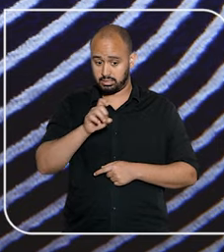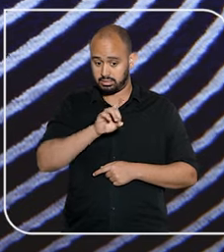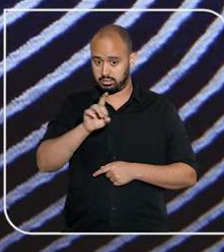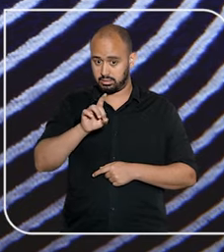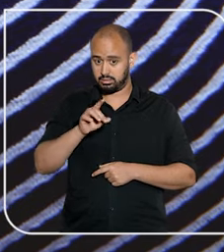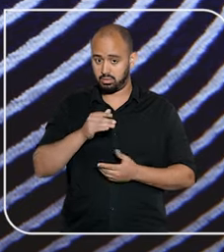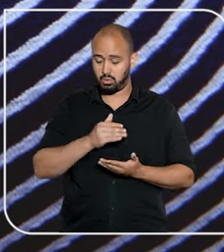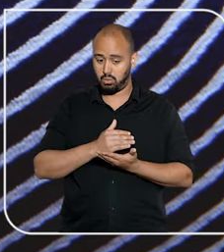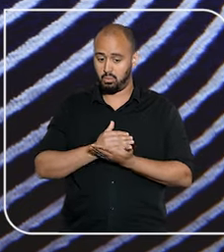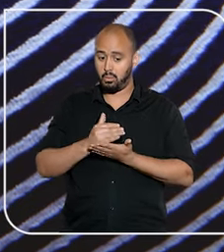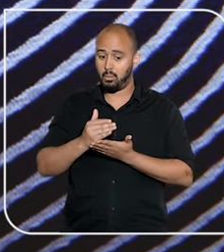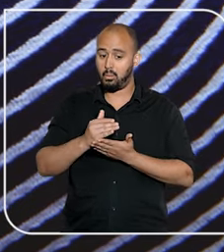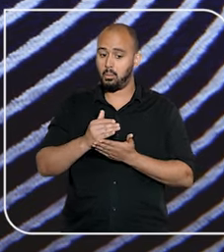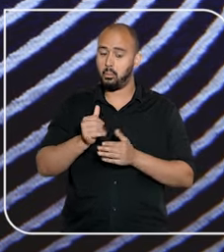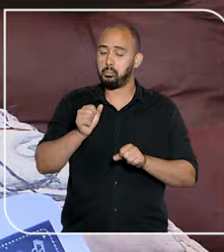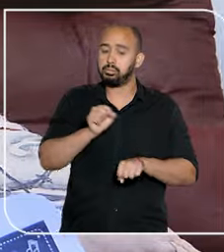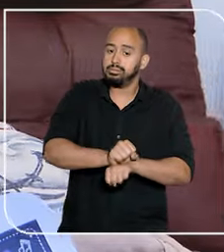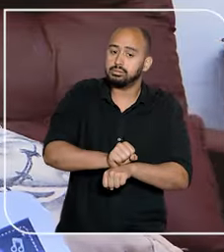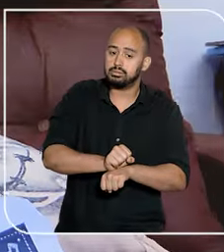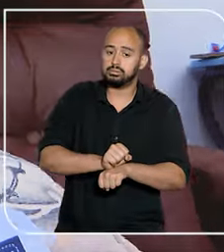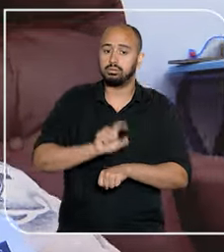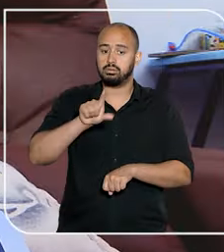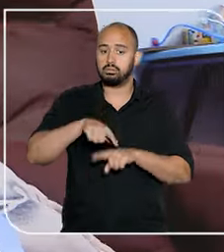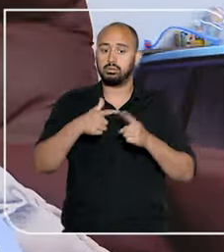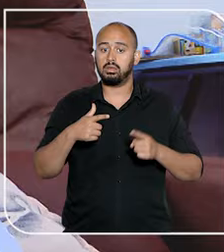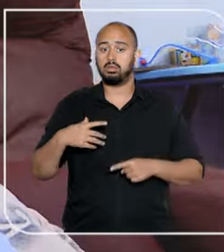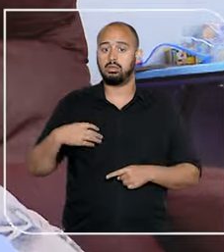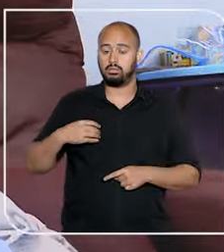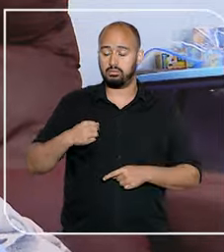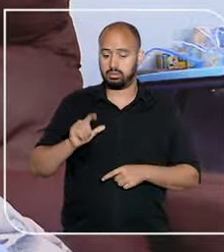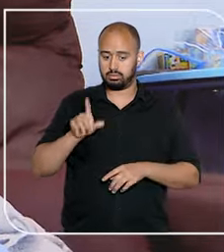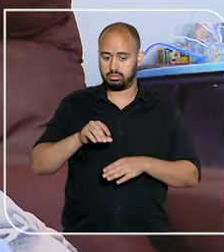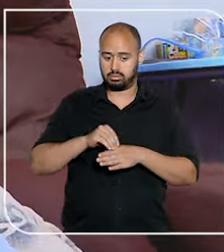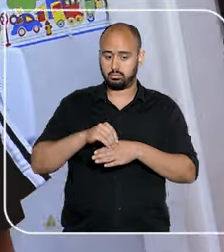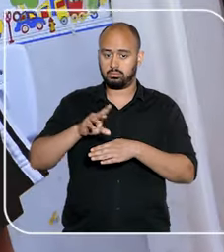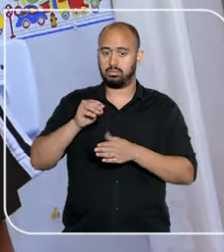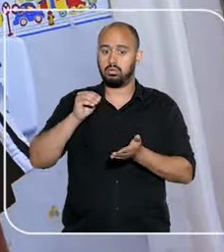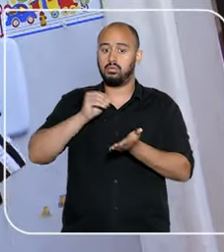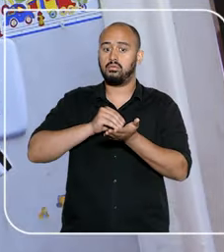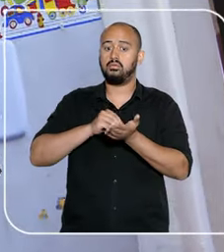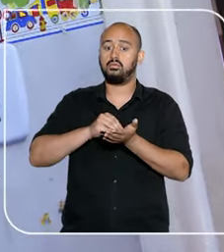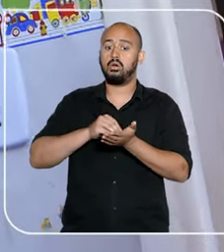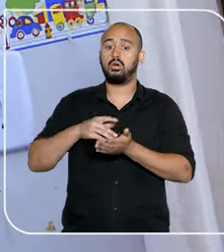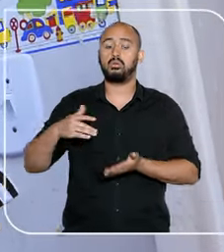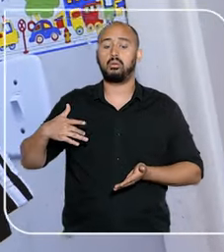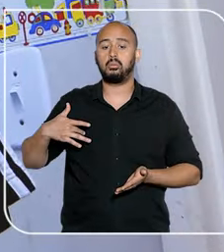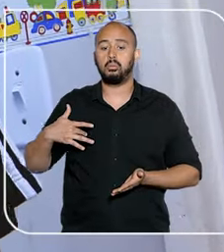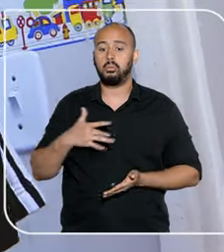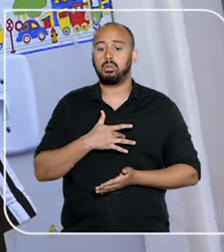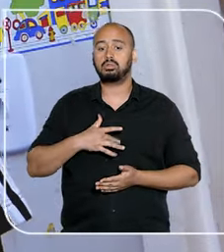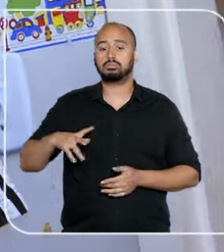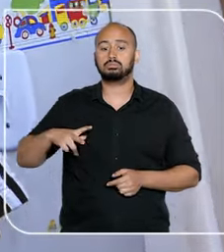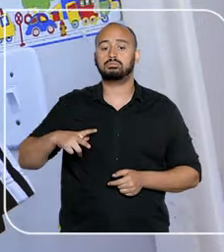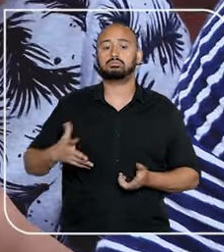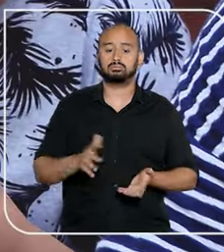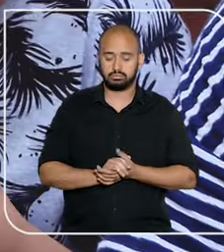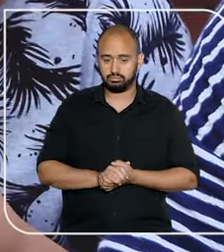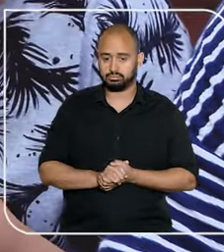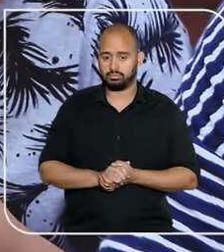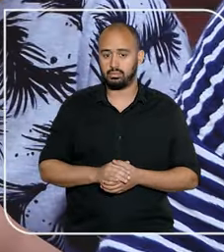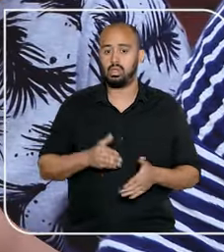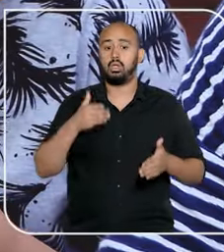o aplicativo passou a ficar inativo e os filhos receberam alta dos médicos pela falta de cobertura do plano de saúde,